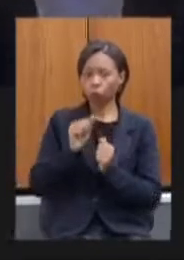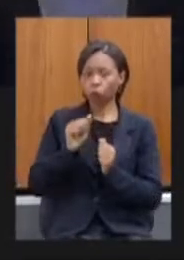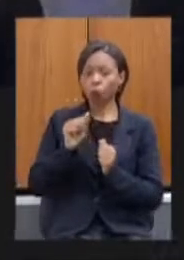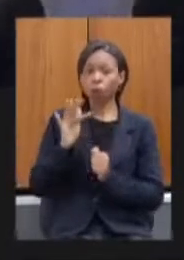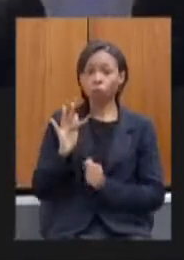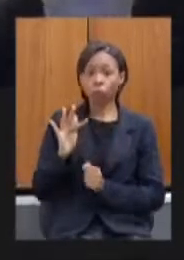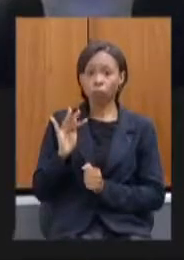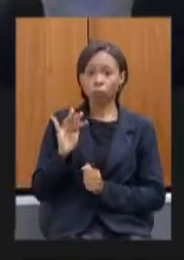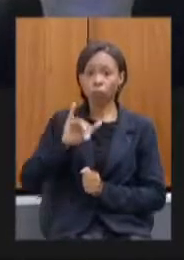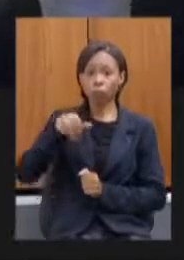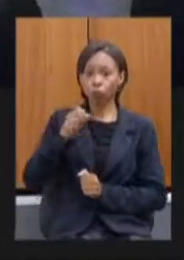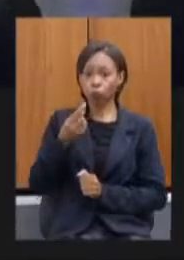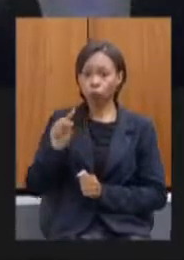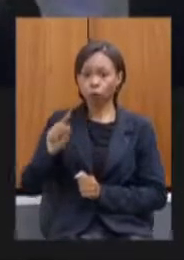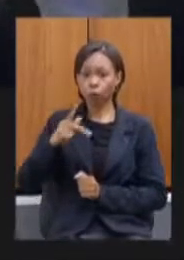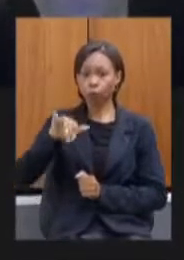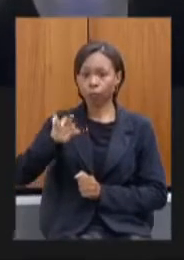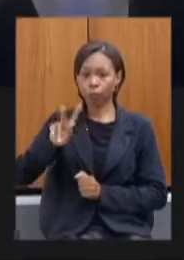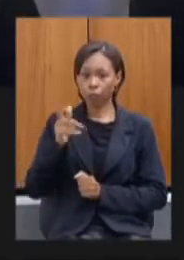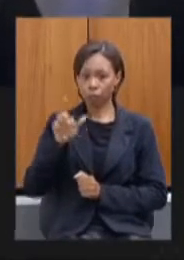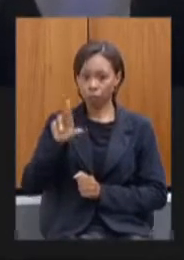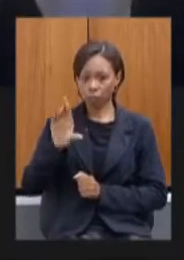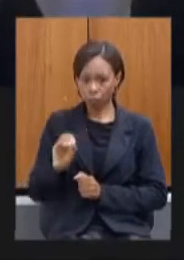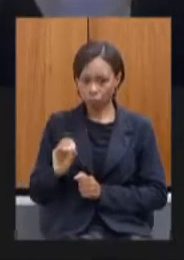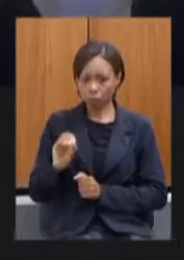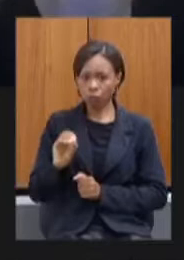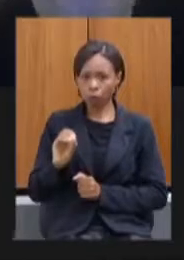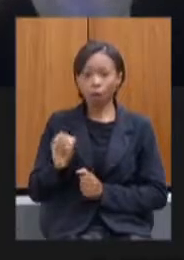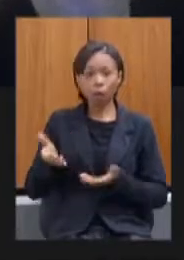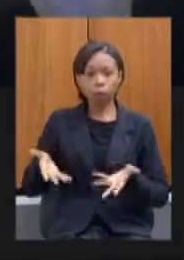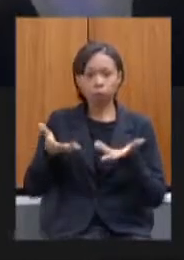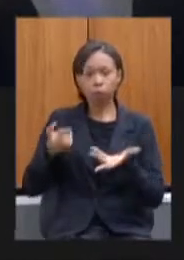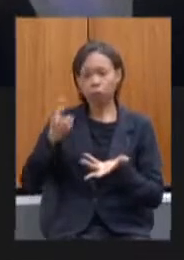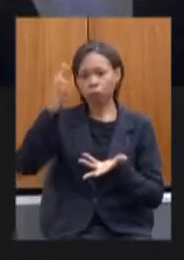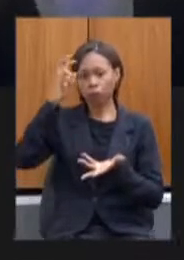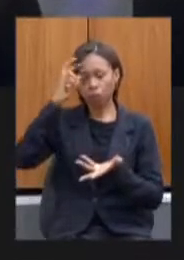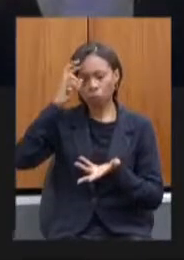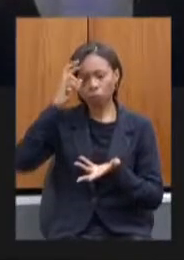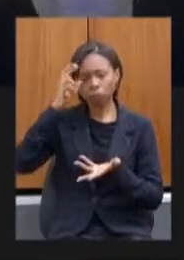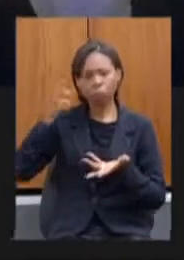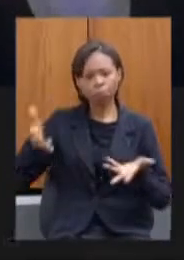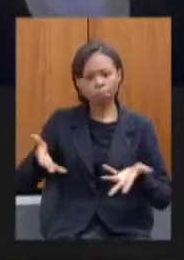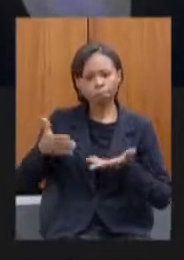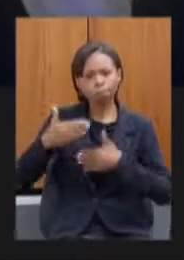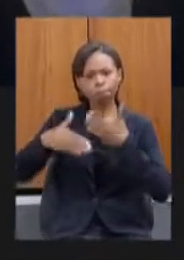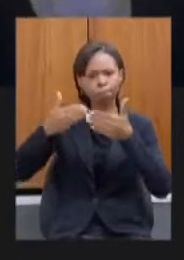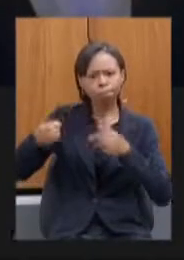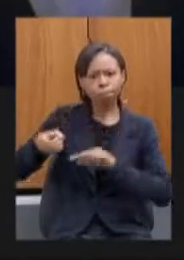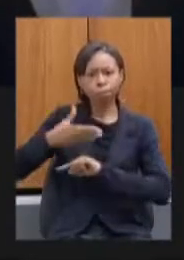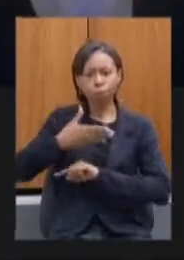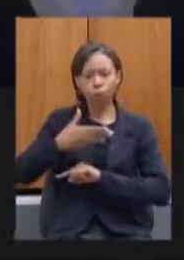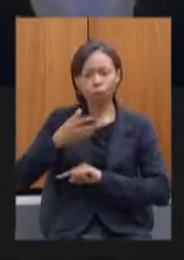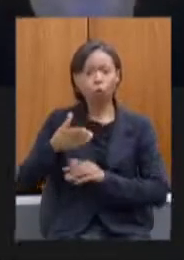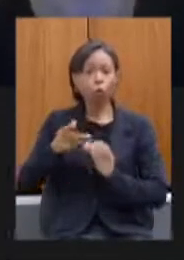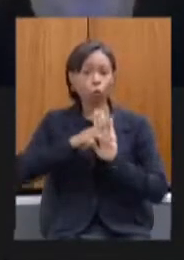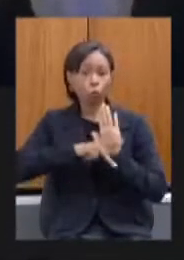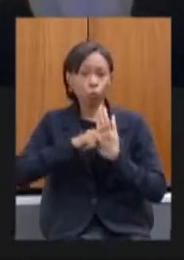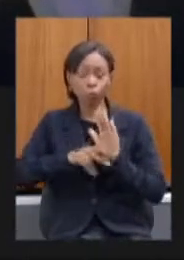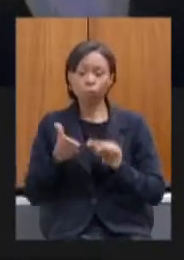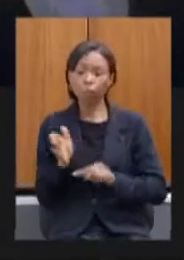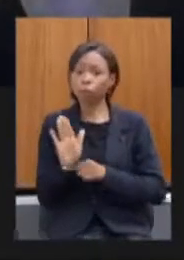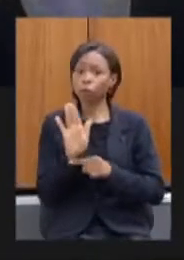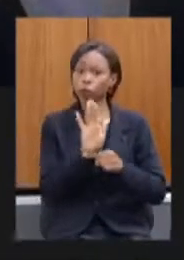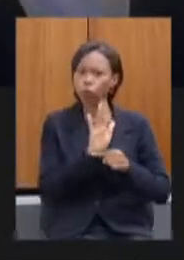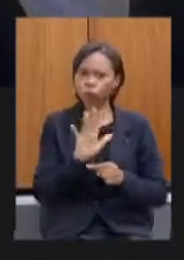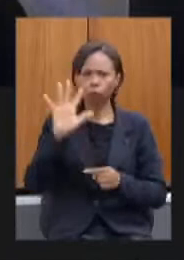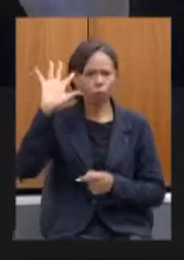disseminar a cultura da inovação com o objetivo de realizar projetos que contribuam com a resolução dos